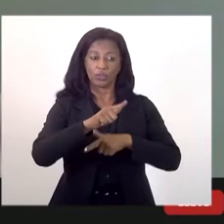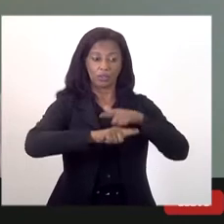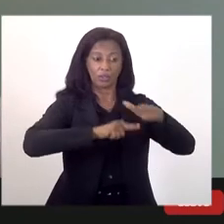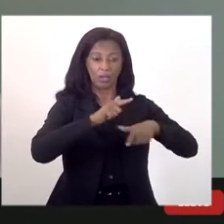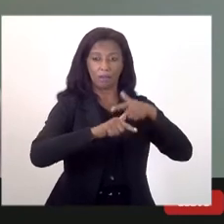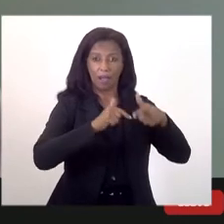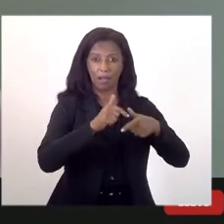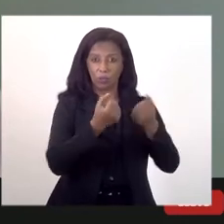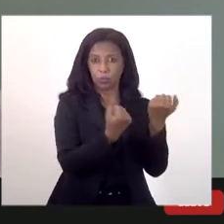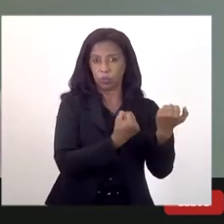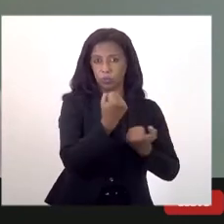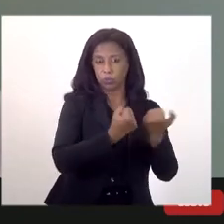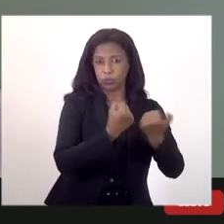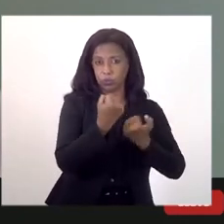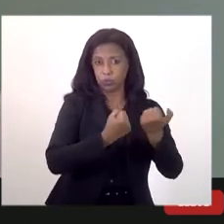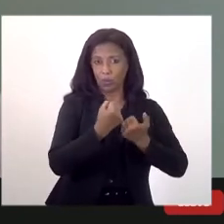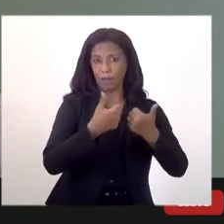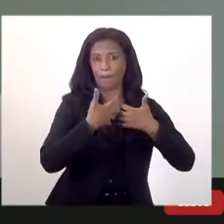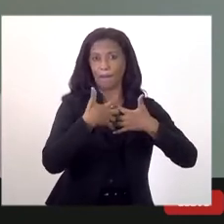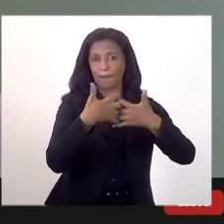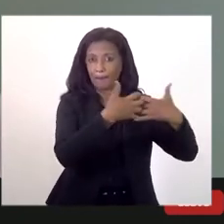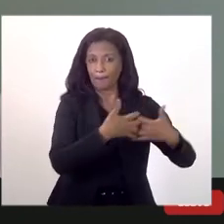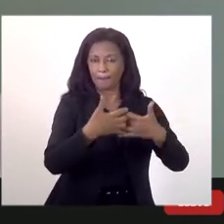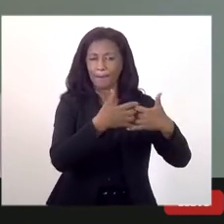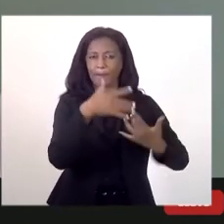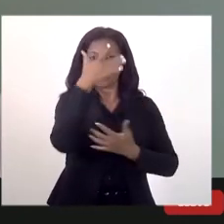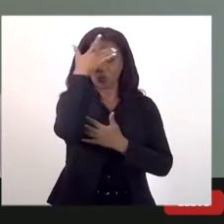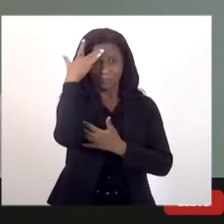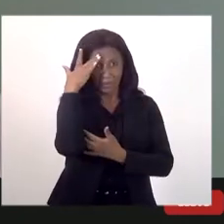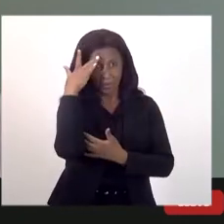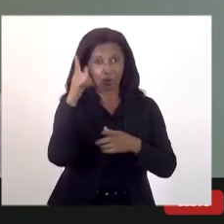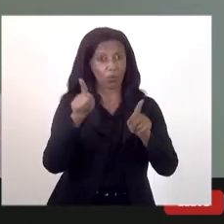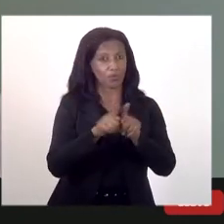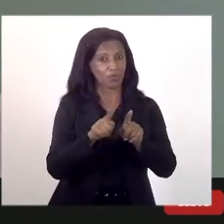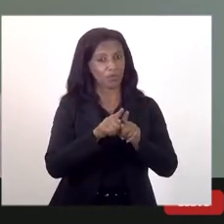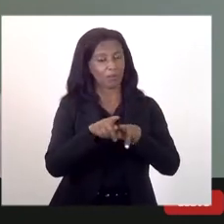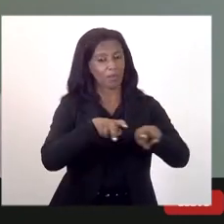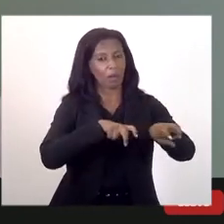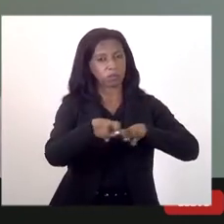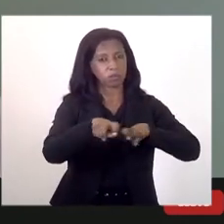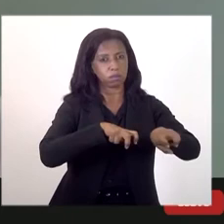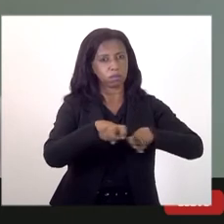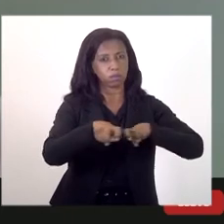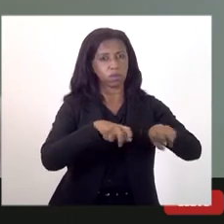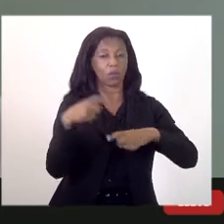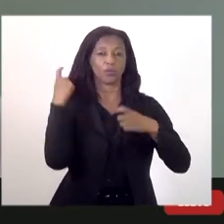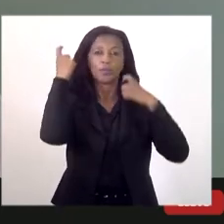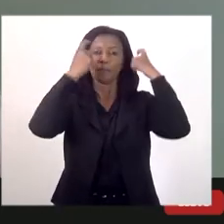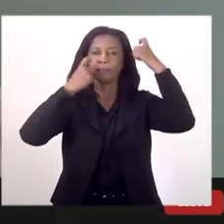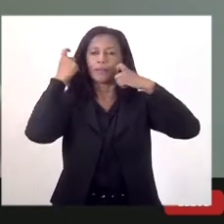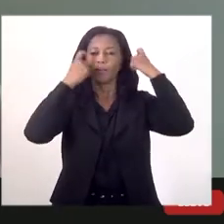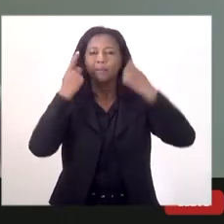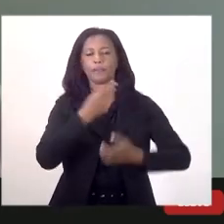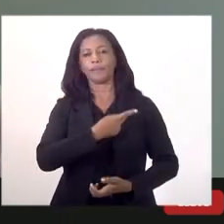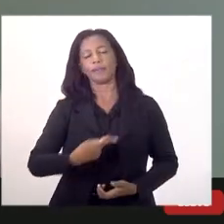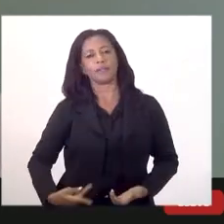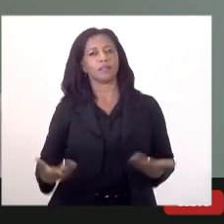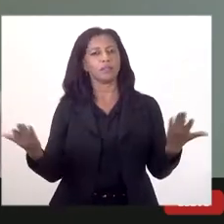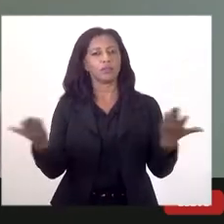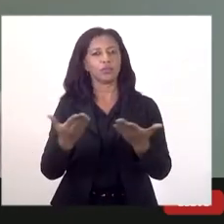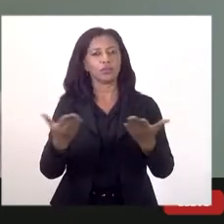também trata o transporte de pessoas. E nós temos hoje uma preocupação muito grande que o presidente hoje do